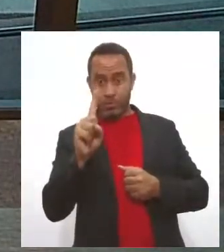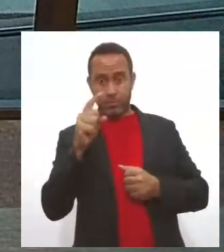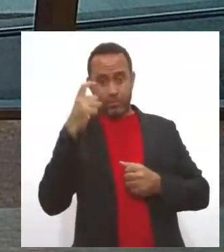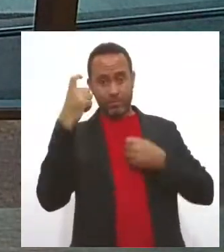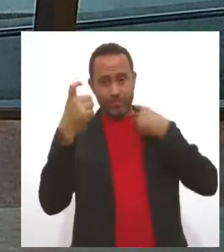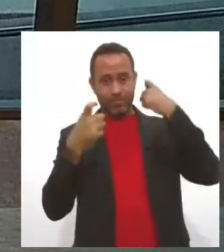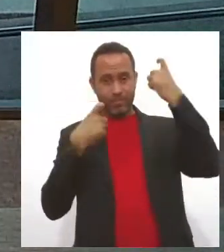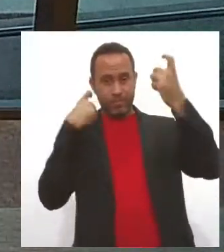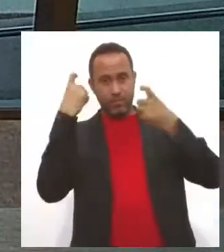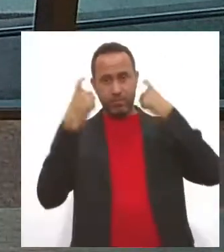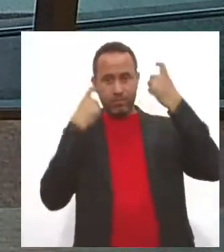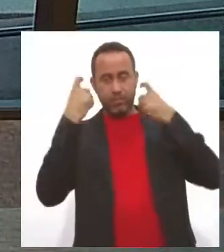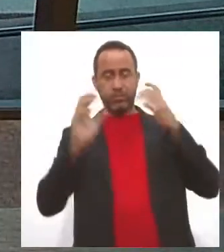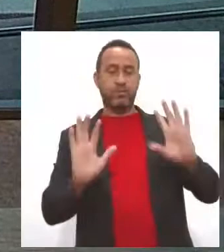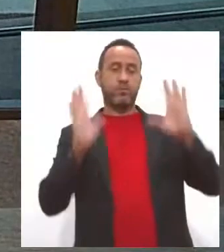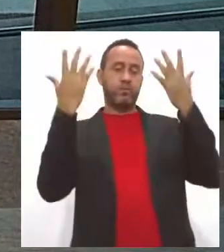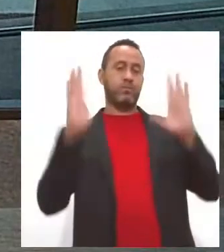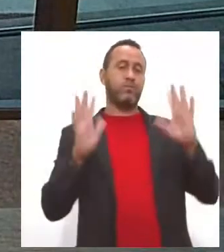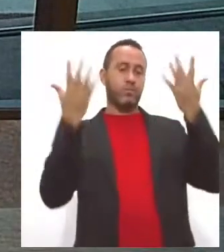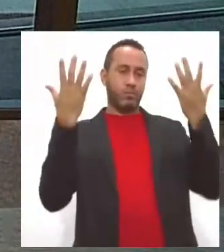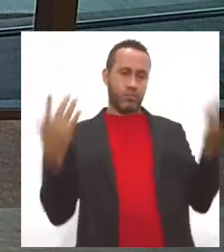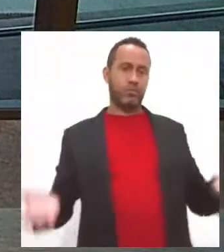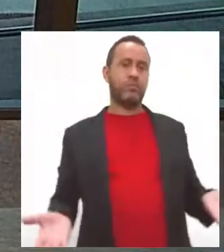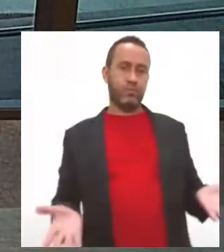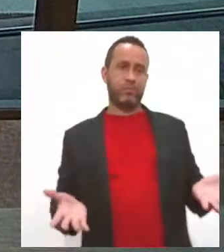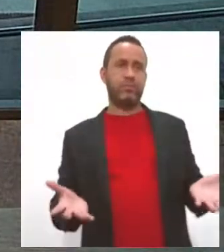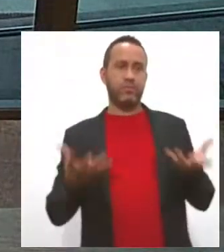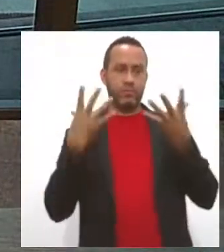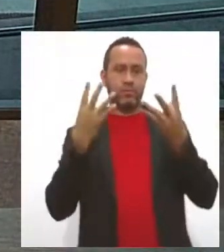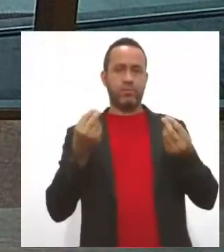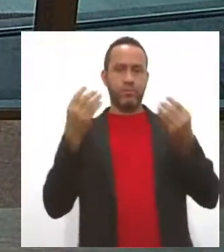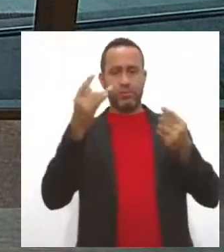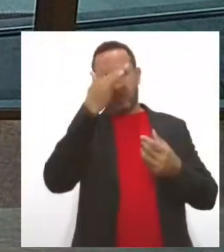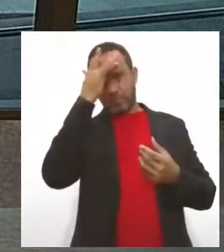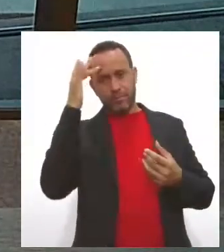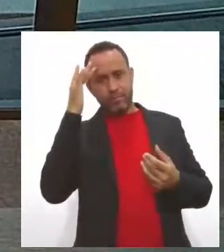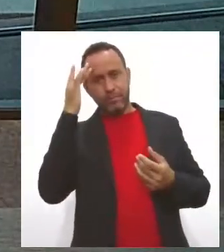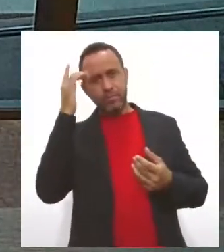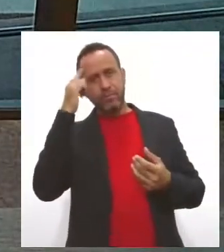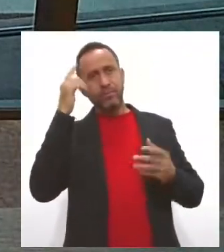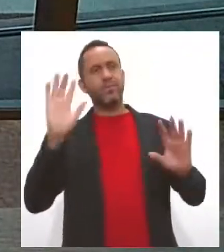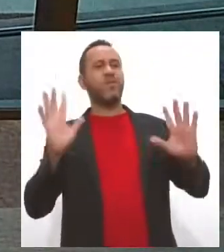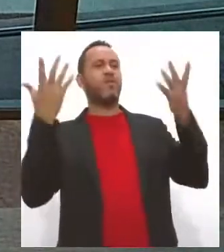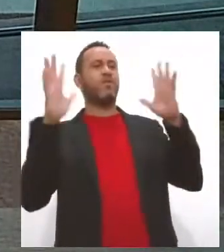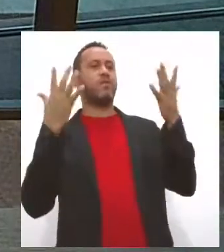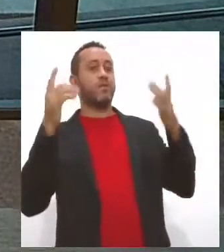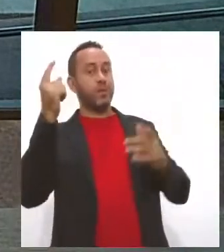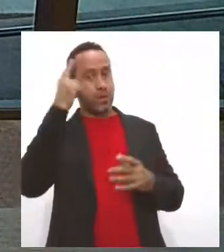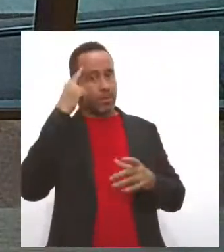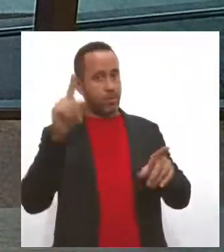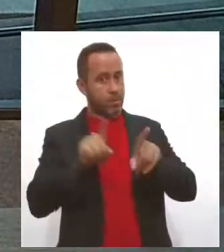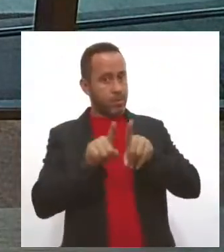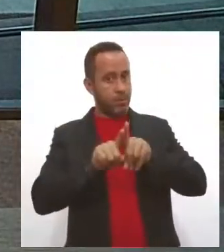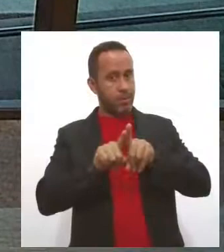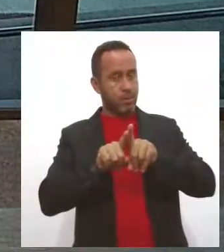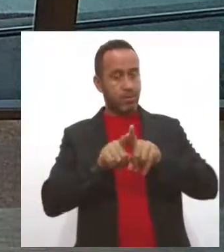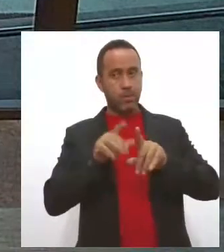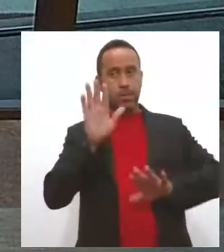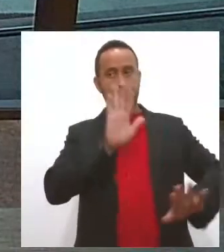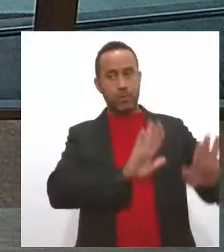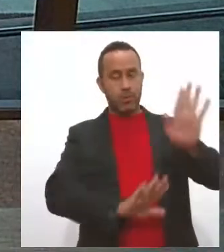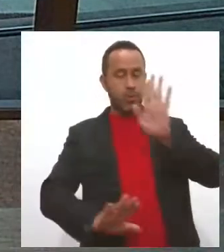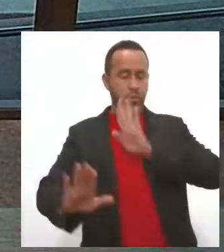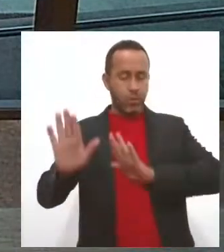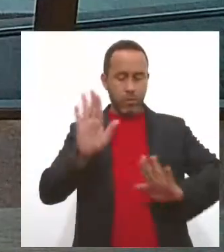chegando aí as festas de fim de ano, muitas pessoas pensam na comemoração, mas tem que pensar também nos cuidados, né, o boletim da